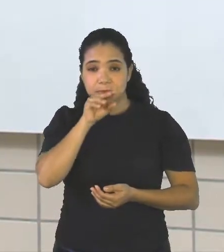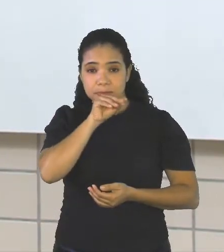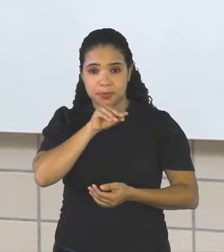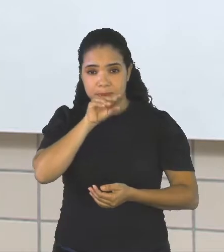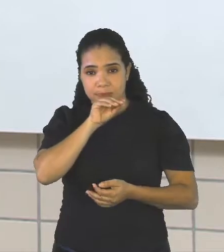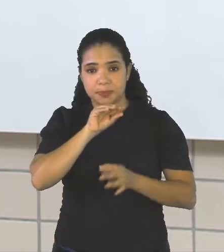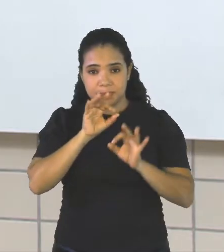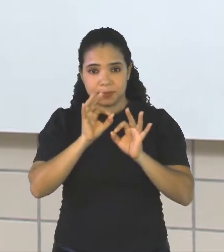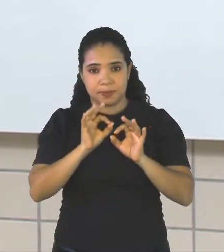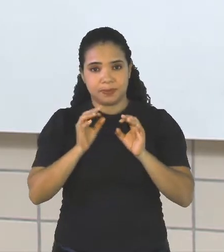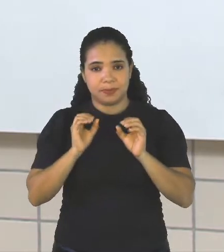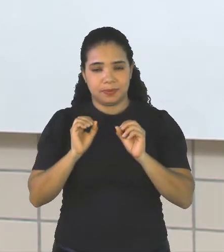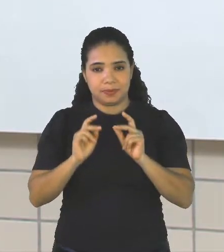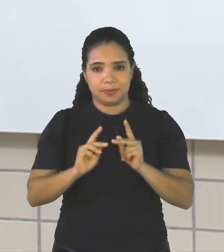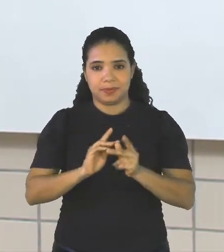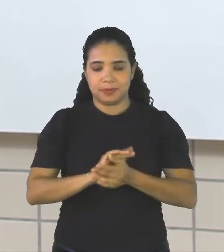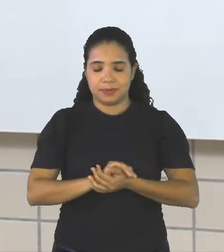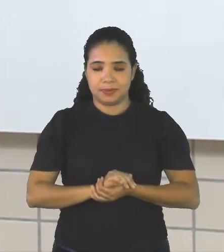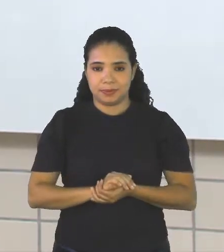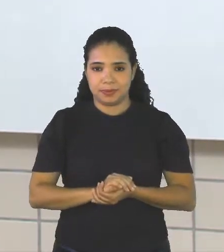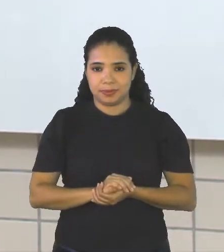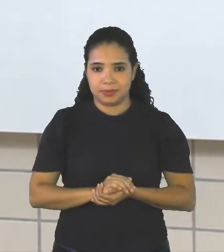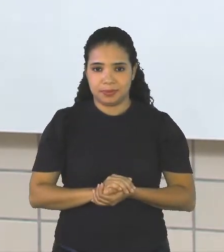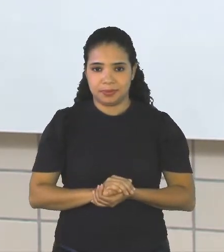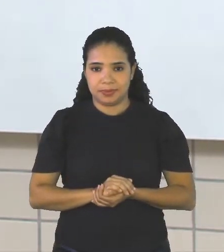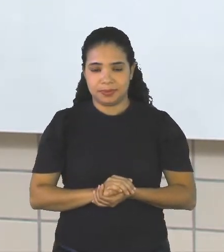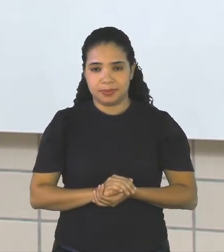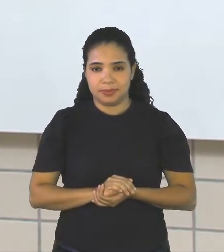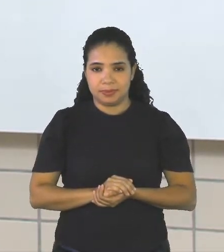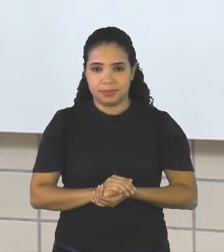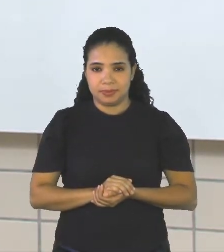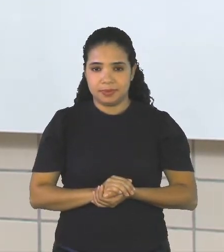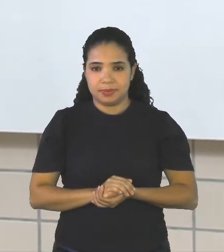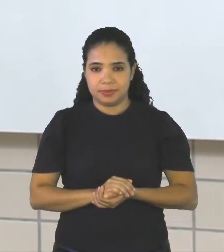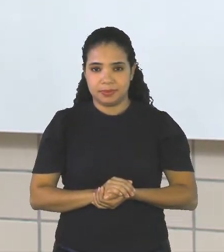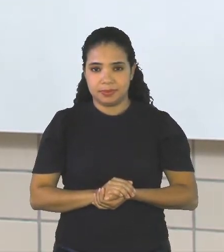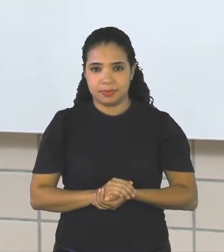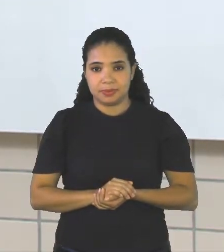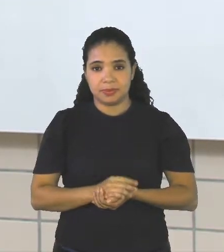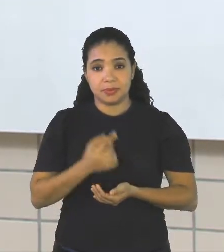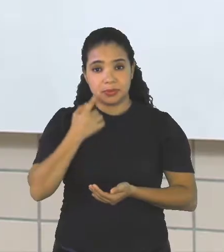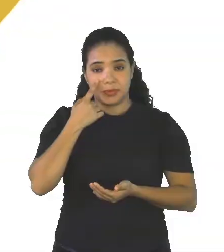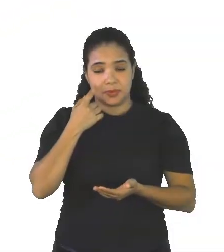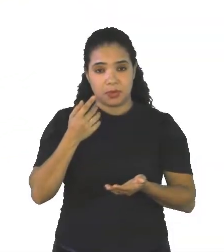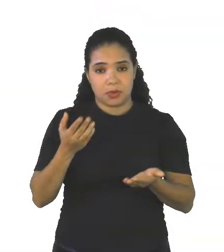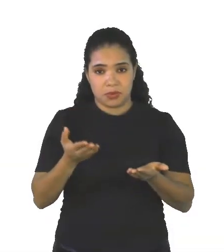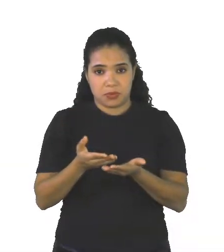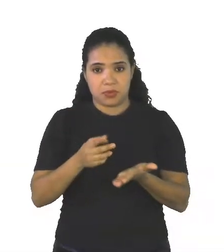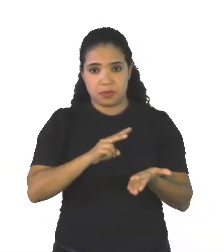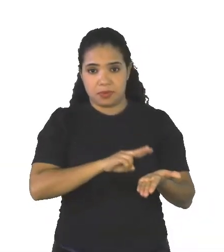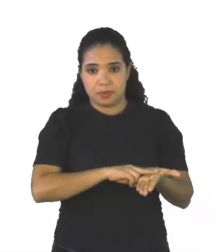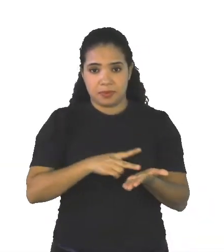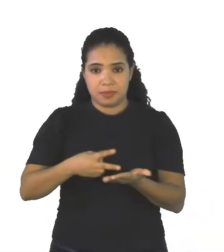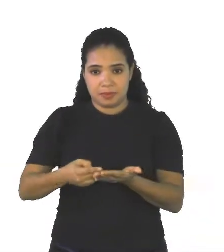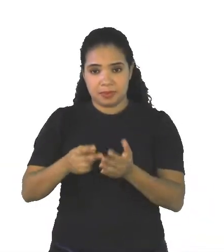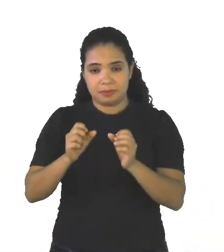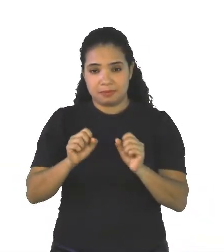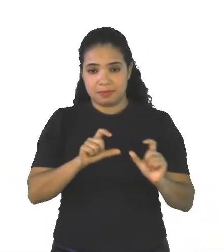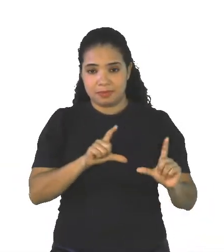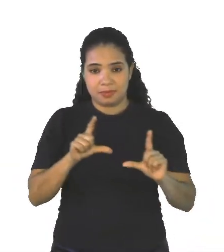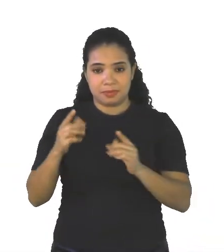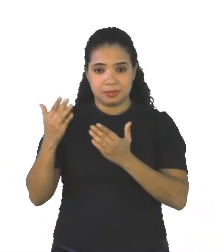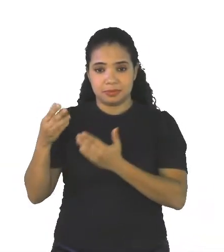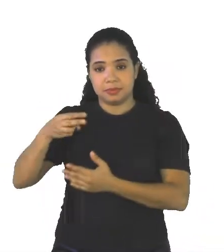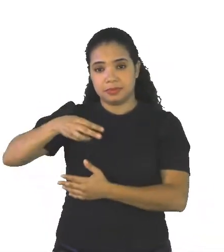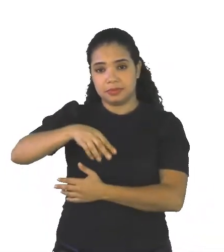agora a gente vai ver aí, né? Translate, a tradução Vamos slide novamente My,